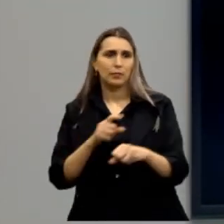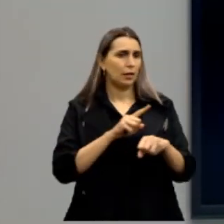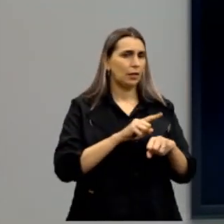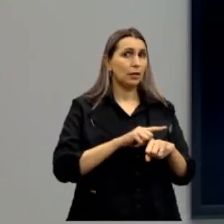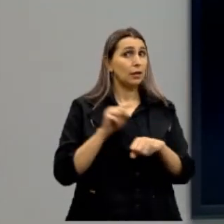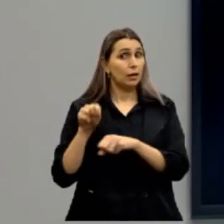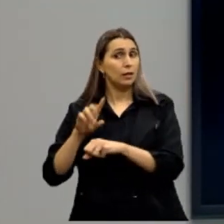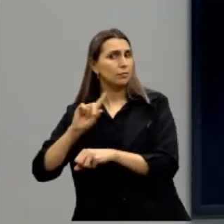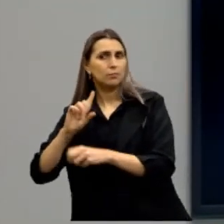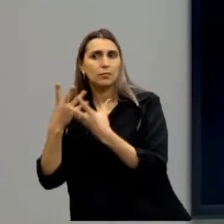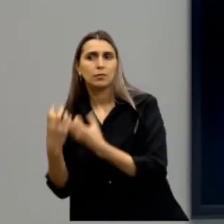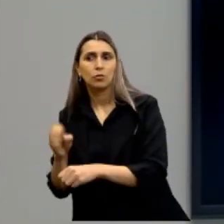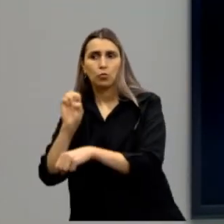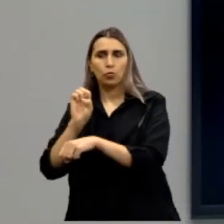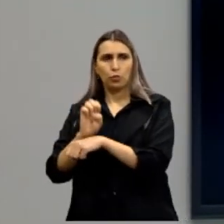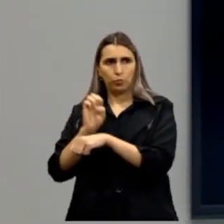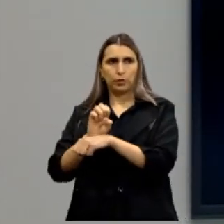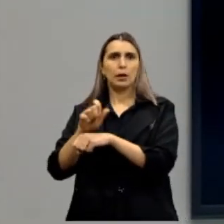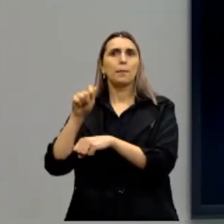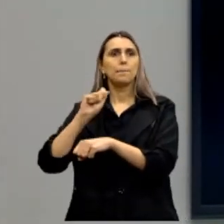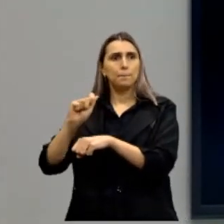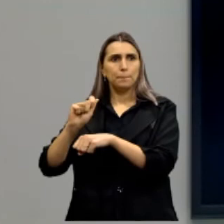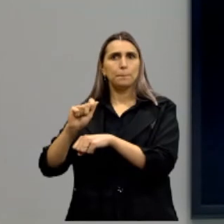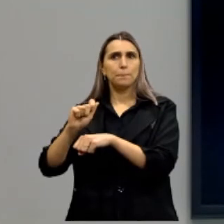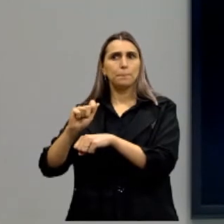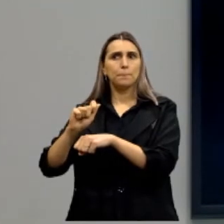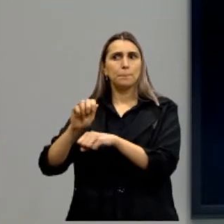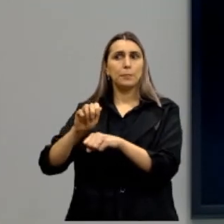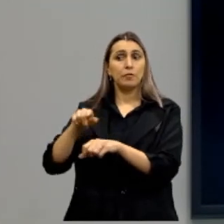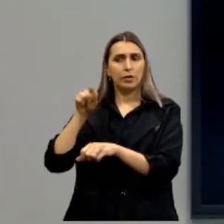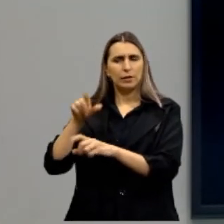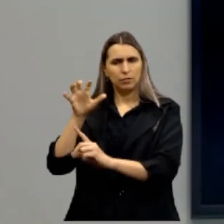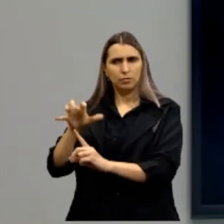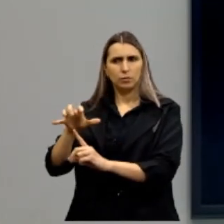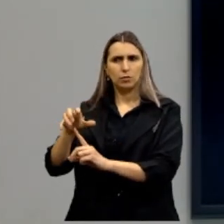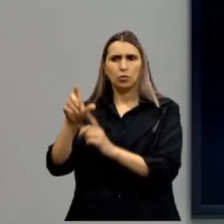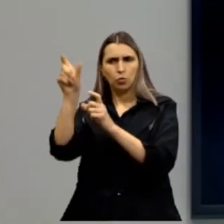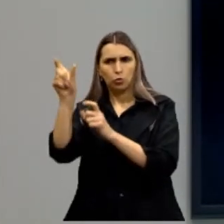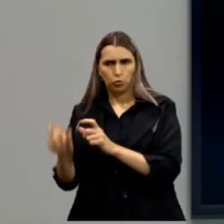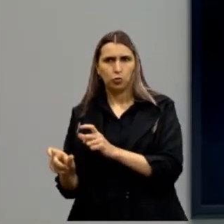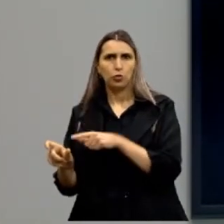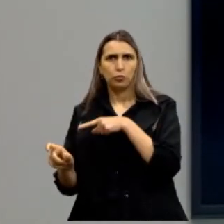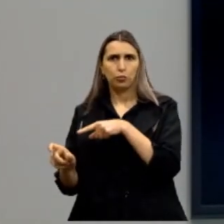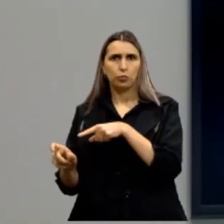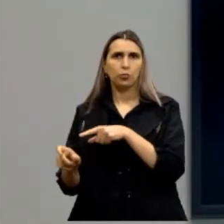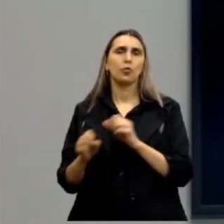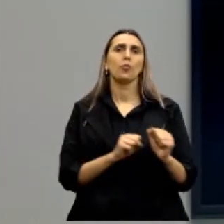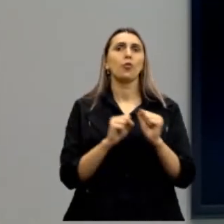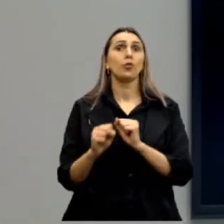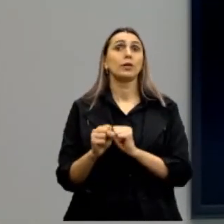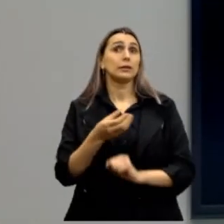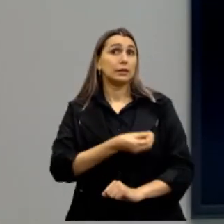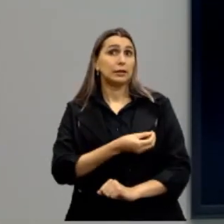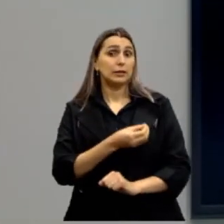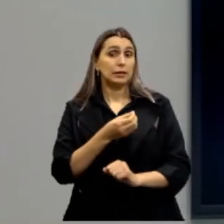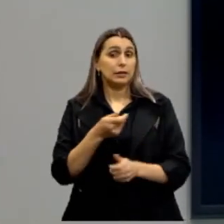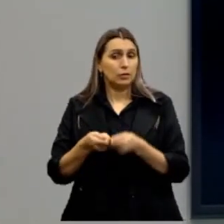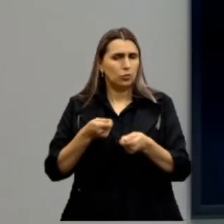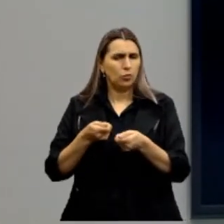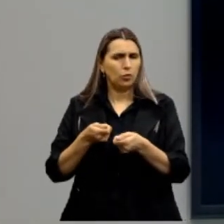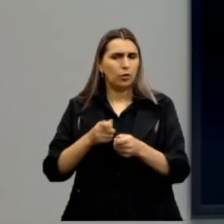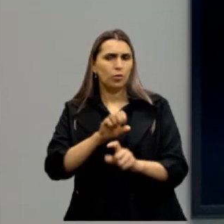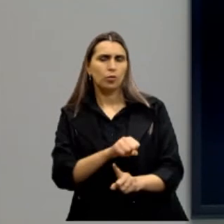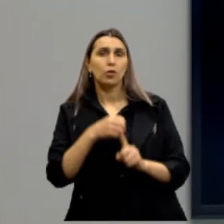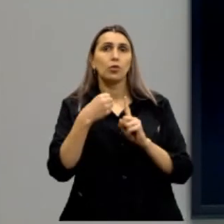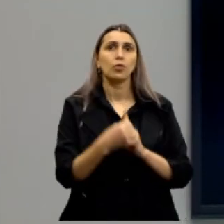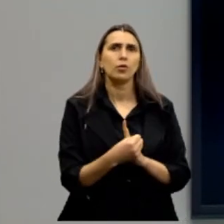não são aceitas, o Estado então vai agir sobre o sujeito. O poder disciplinador busca o controle